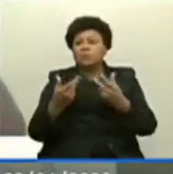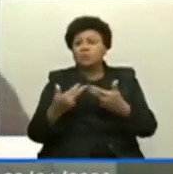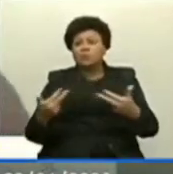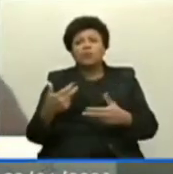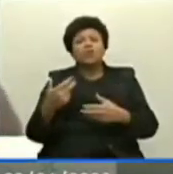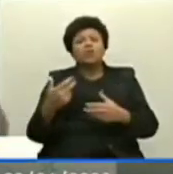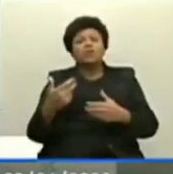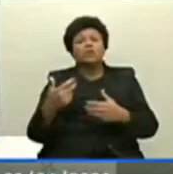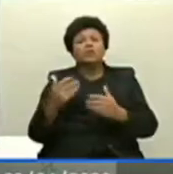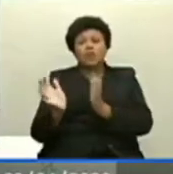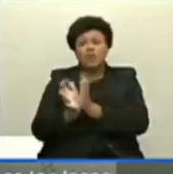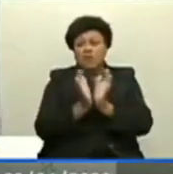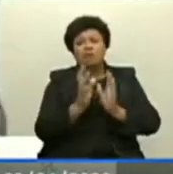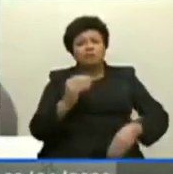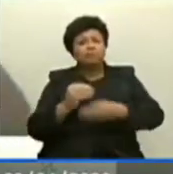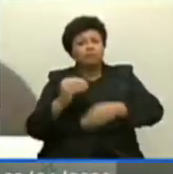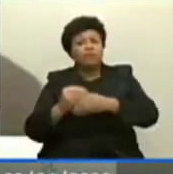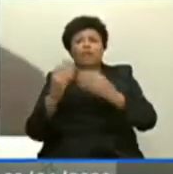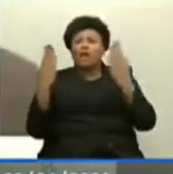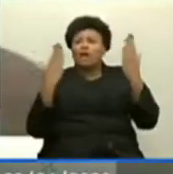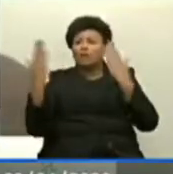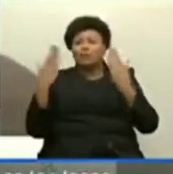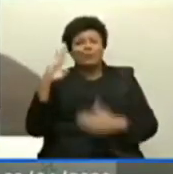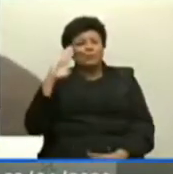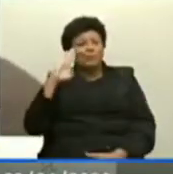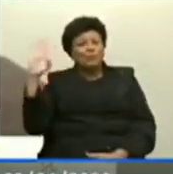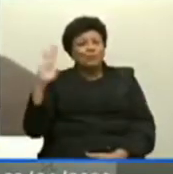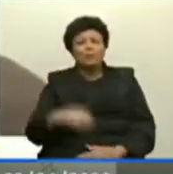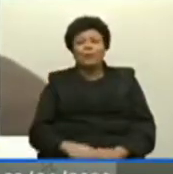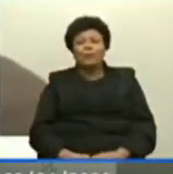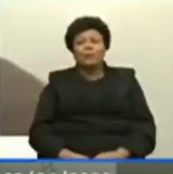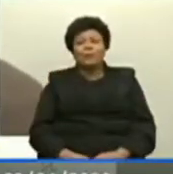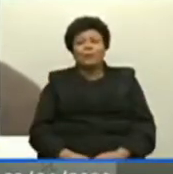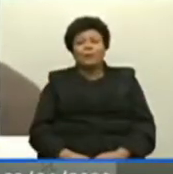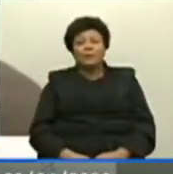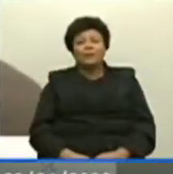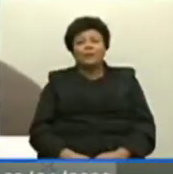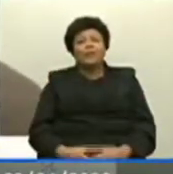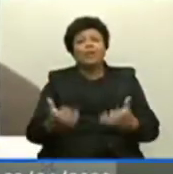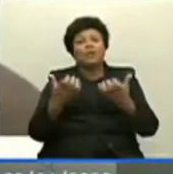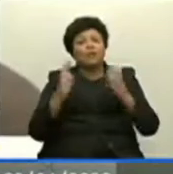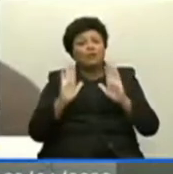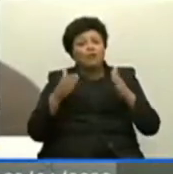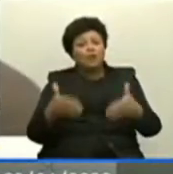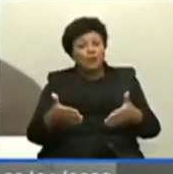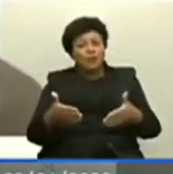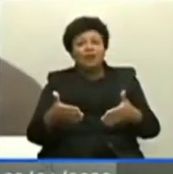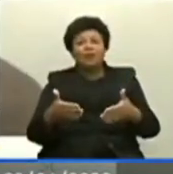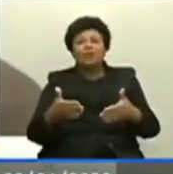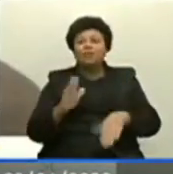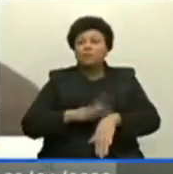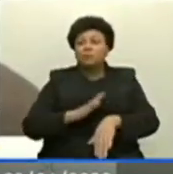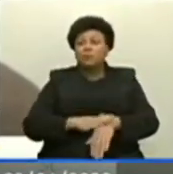contemplam a grande dúvida que permeia esse tempo e eu quero focar nessa questão que a gente está vivendo no momento